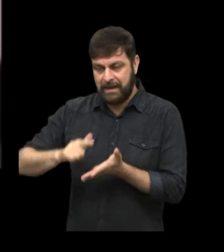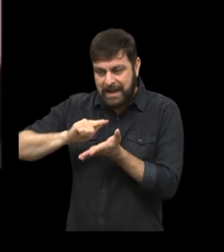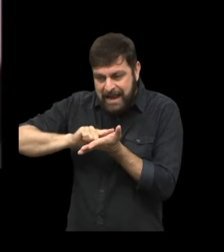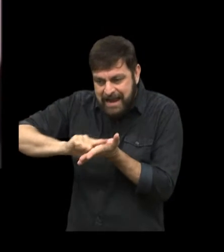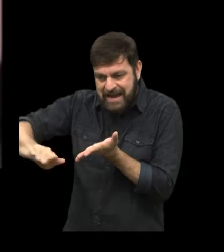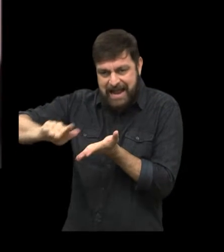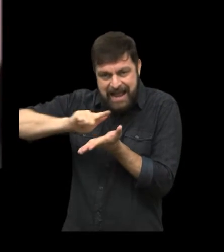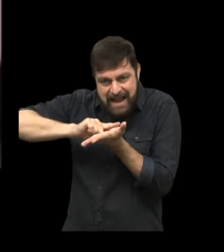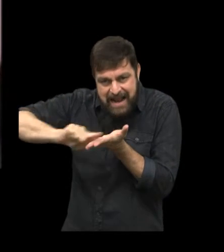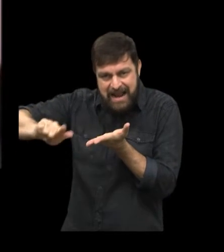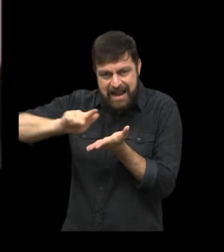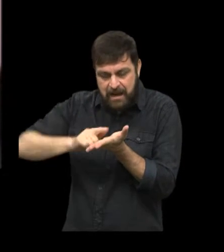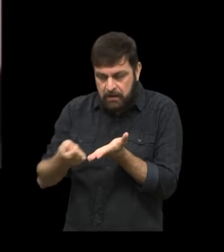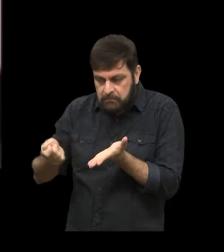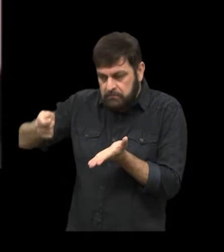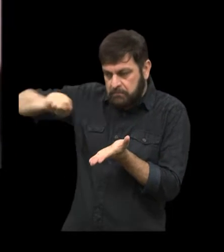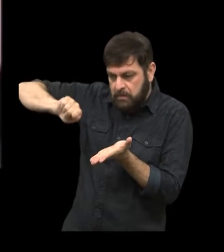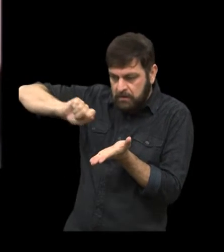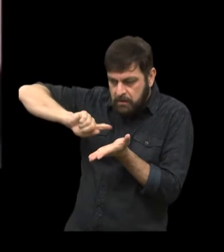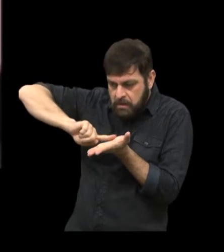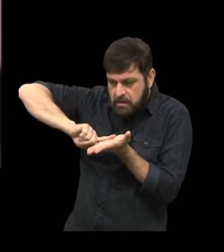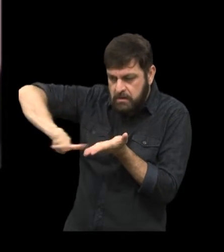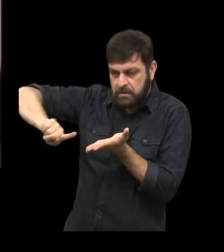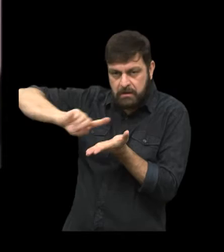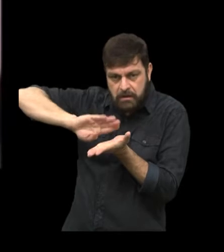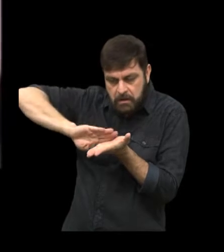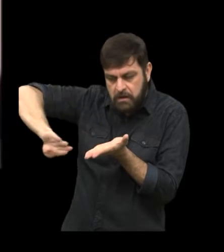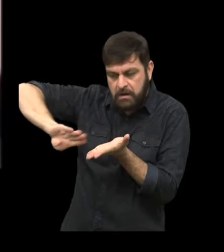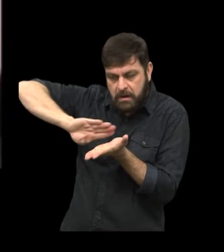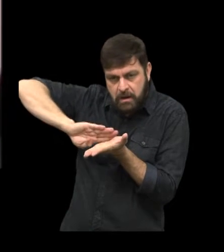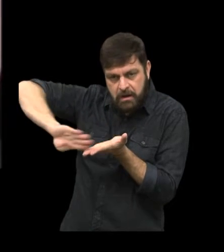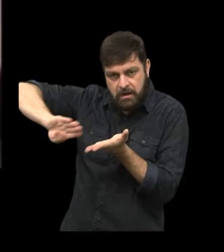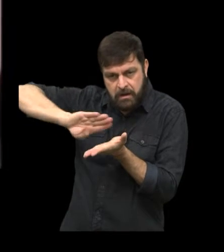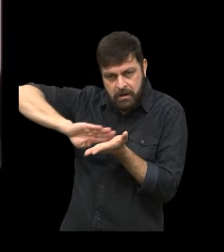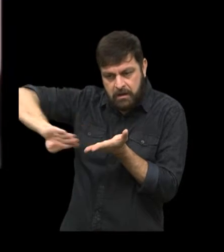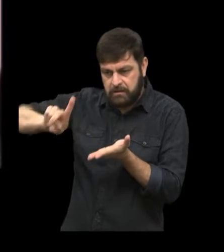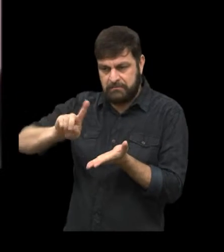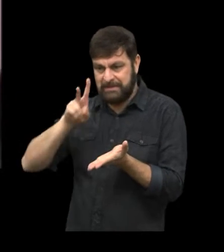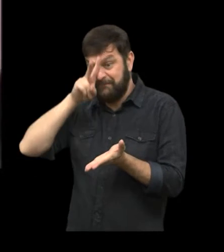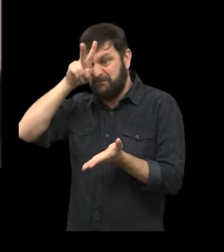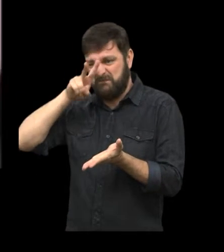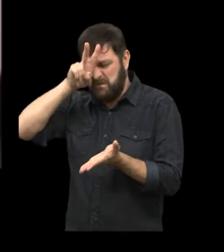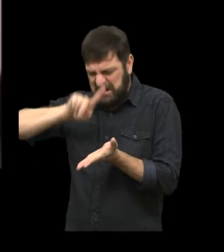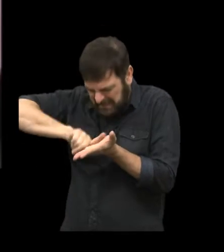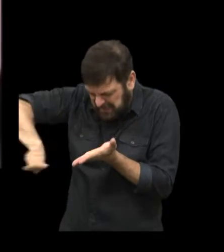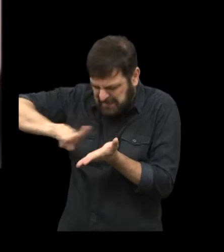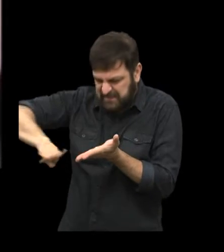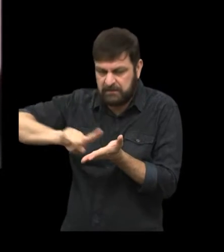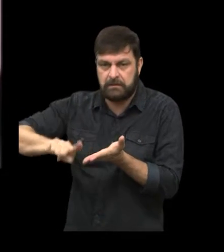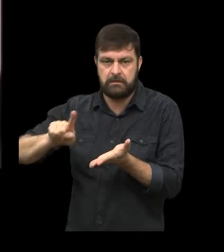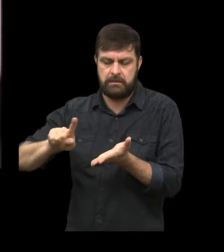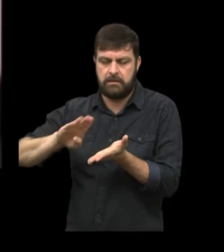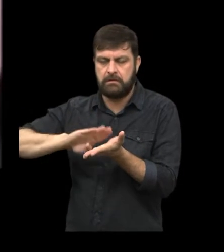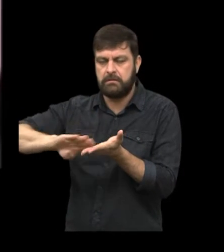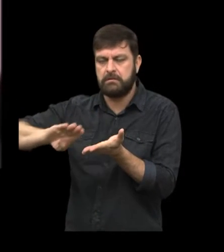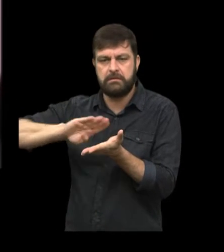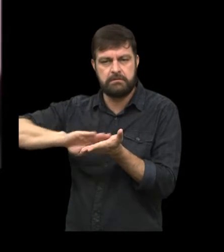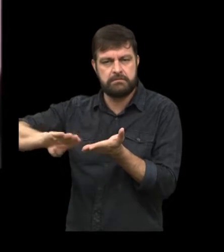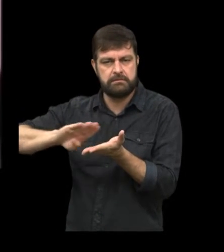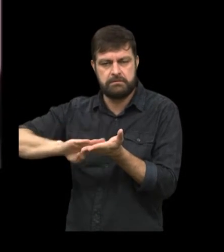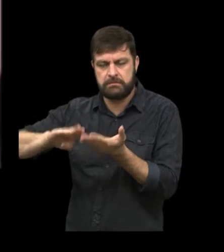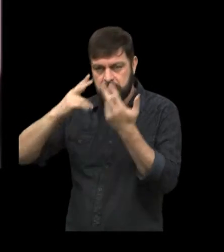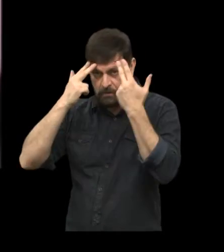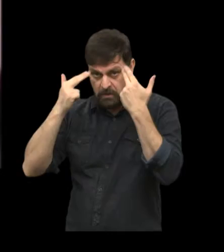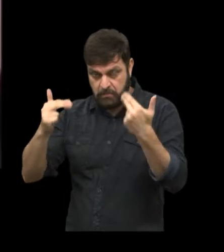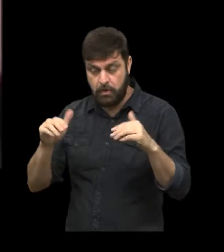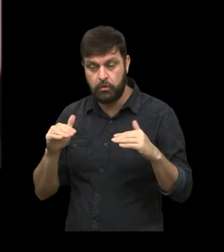vai raspar essa burra lingual. De novo, delicadamente. Não precisa por força, porque toda a placa bacteriana da língua está solta.